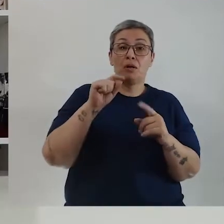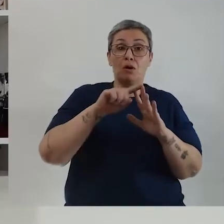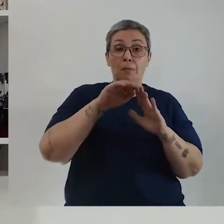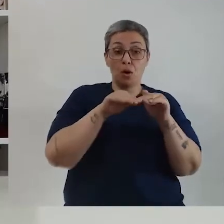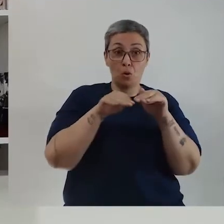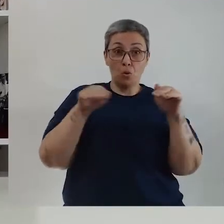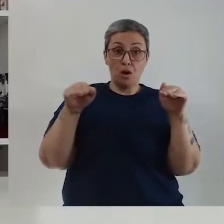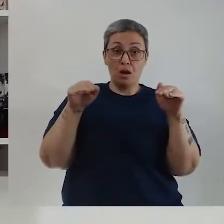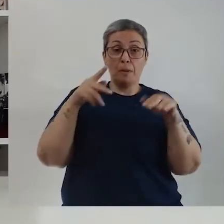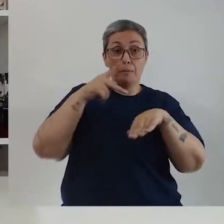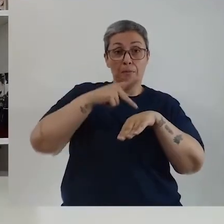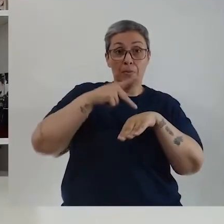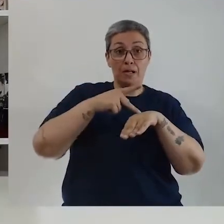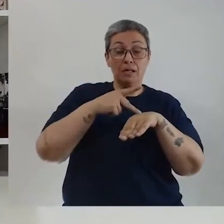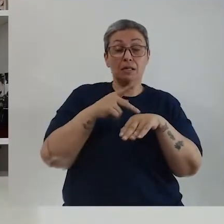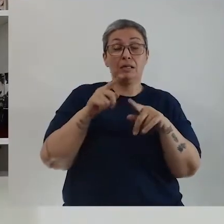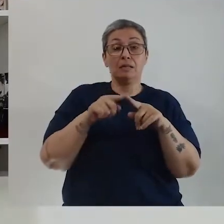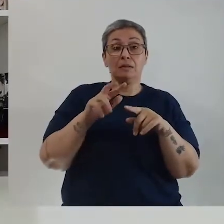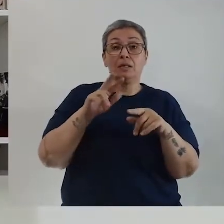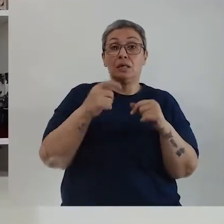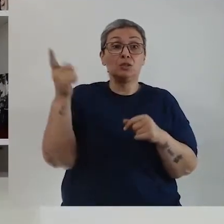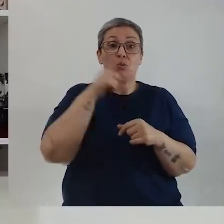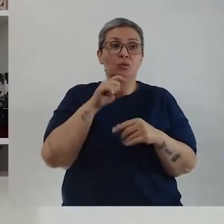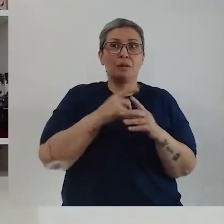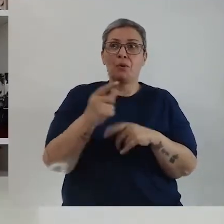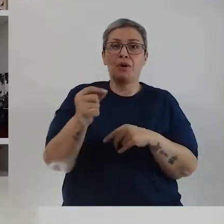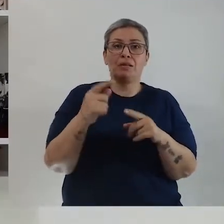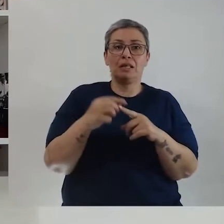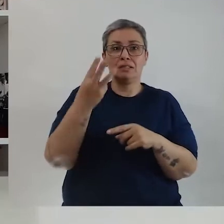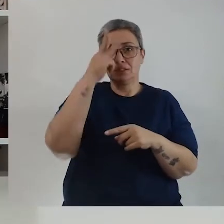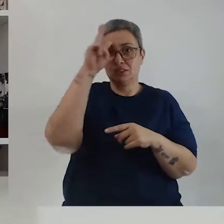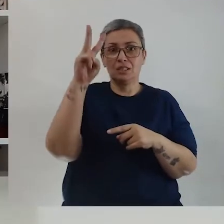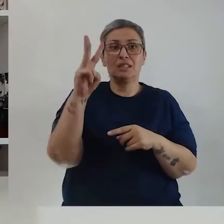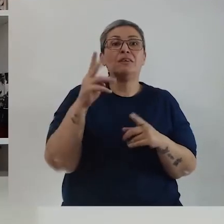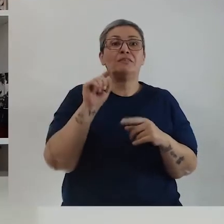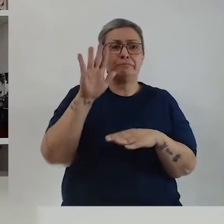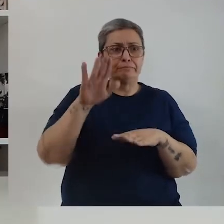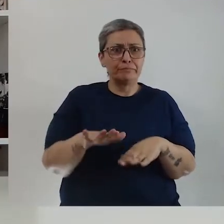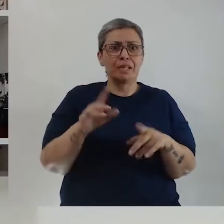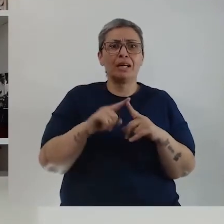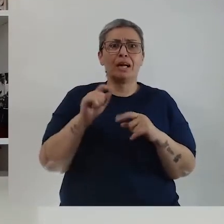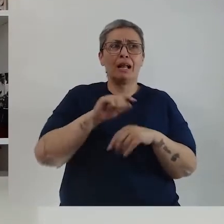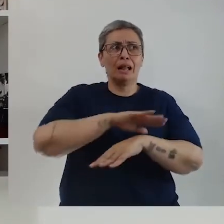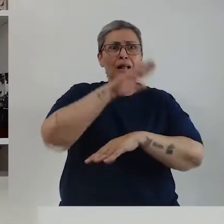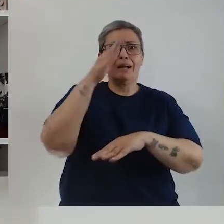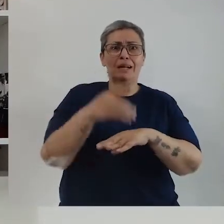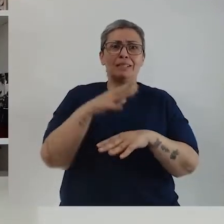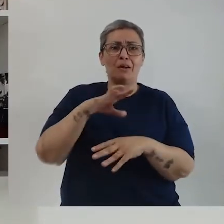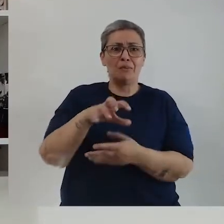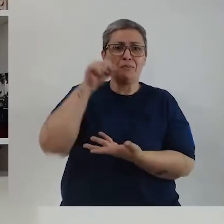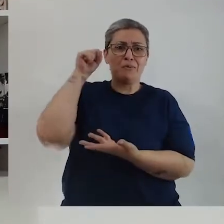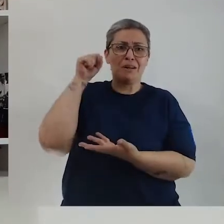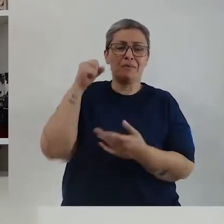acabei ficando numa plataforma de pedra. E não conseguia sair. Fiquei por três dias nesse penhasco, até